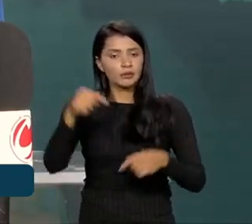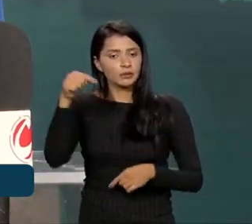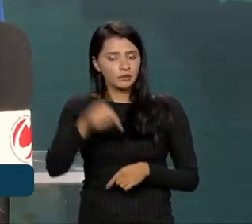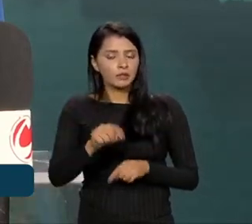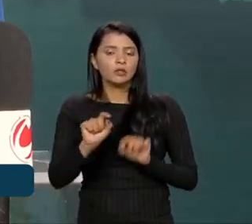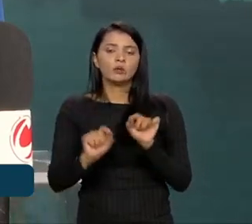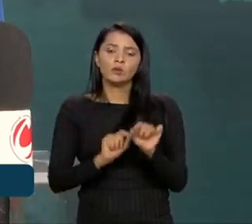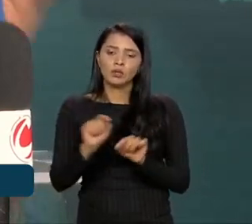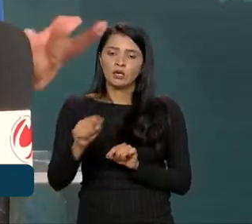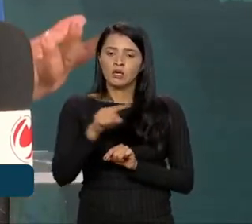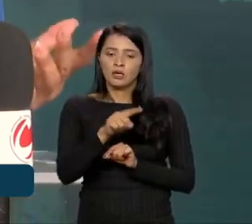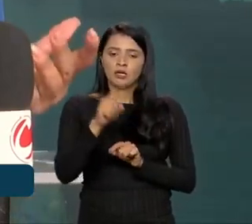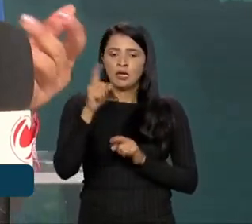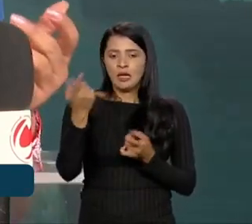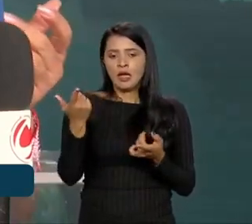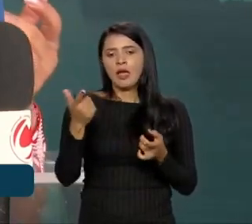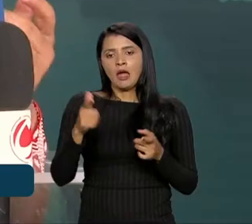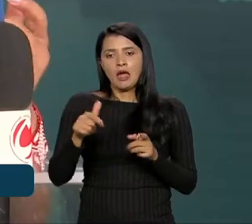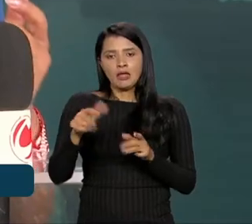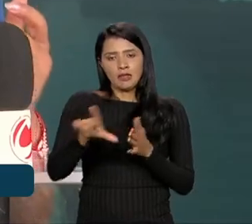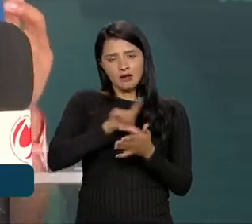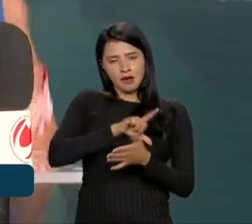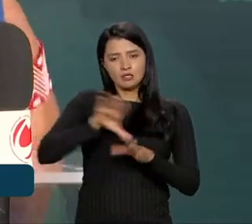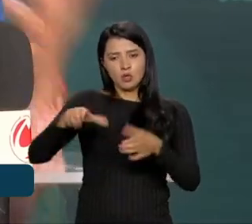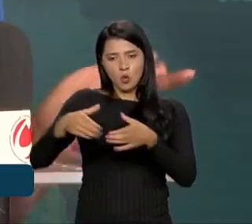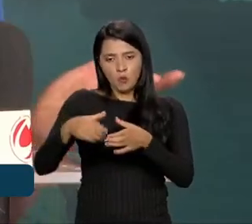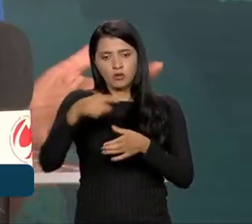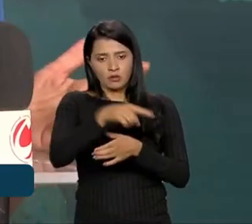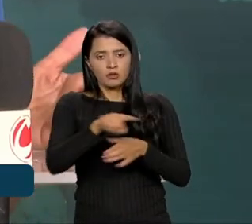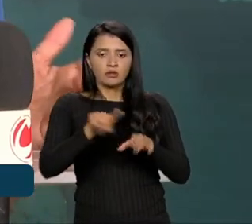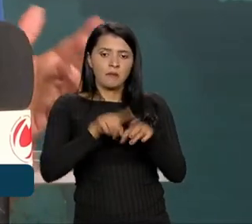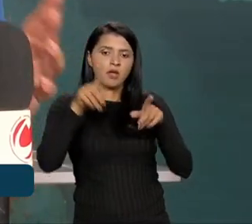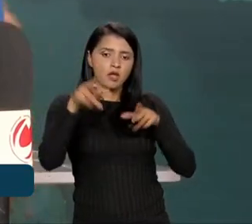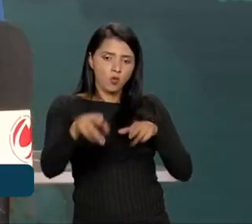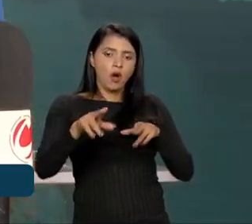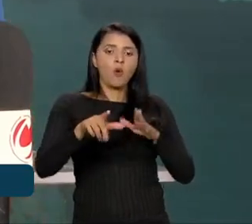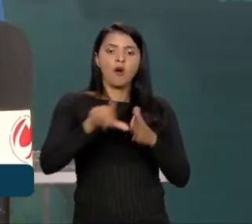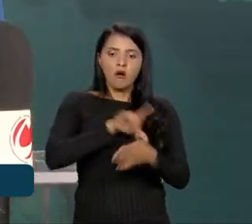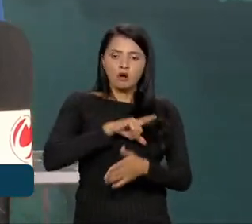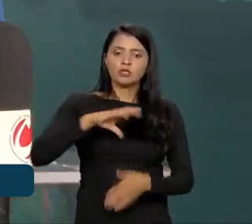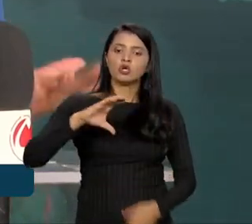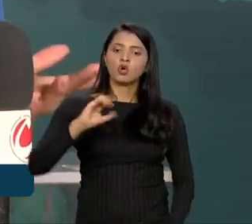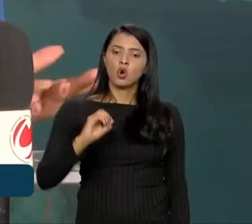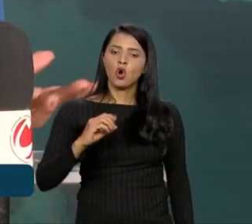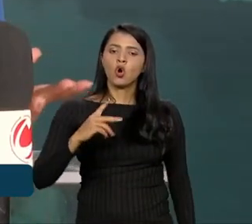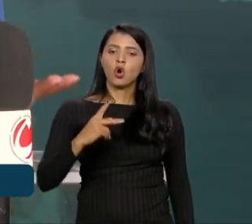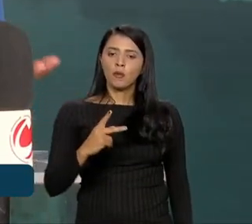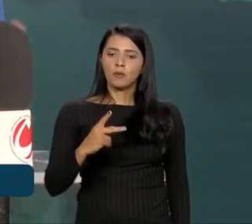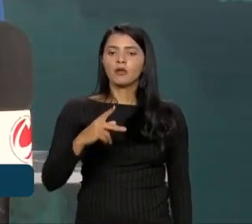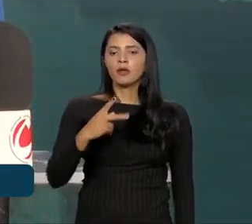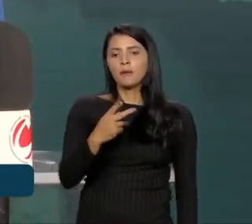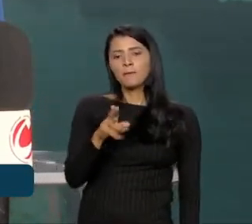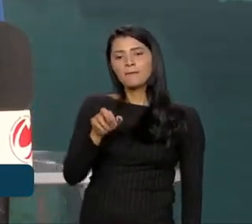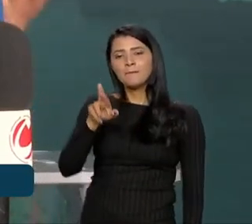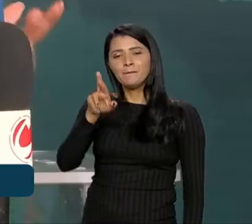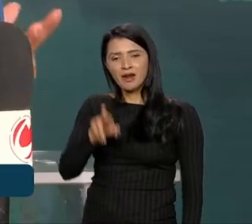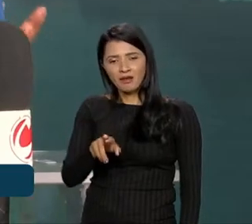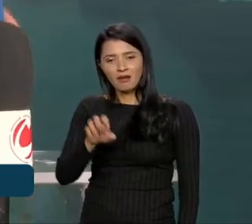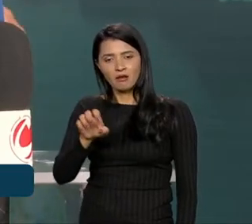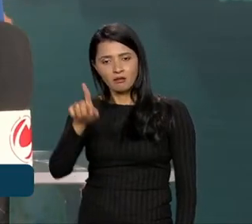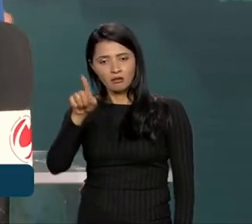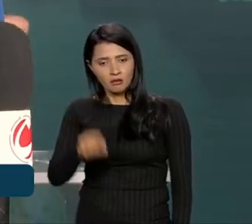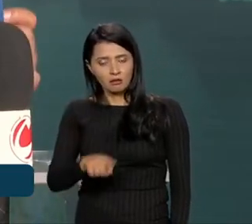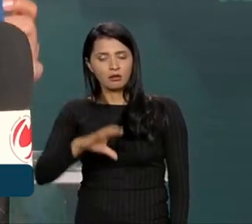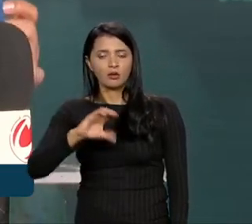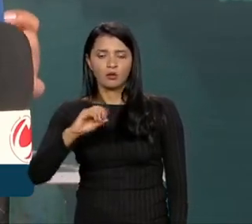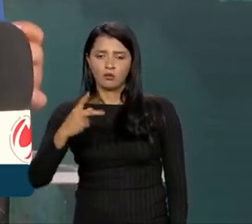essa precúpula, considerado também a pré-COP, né? E muito ainda, muitos eventos, muitas